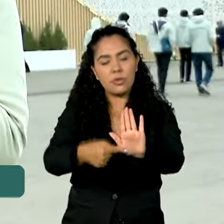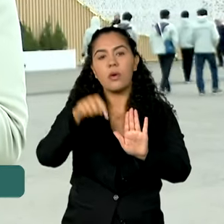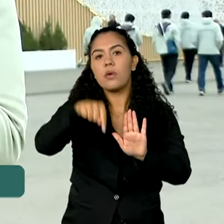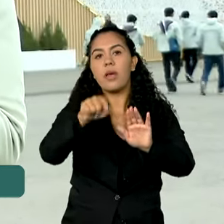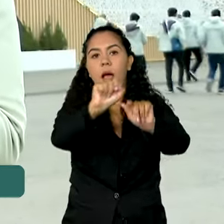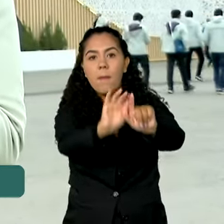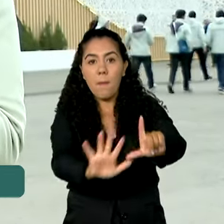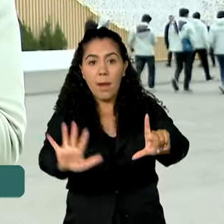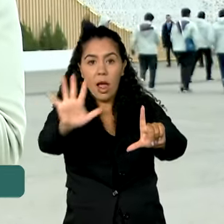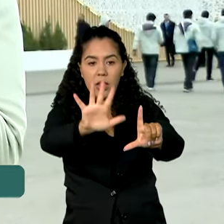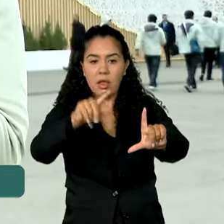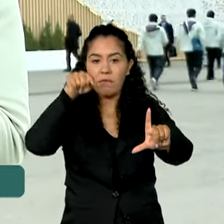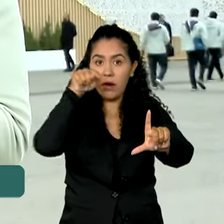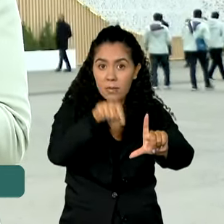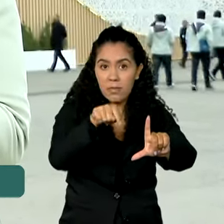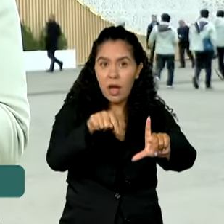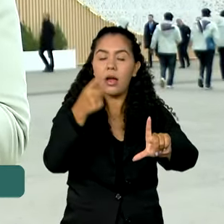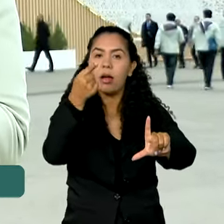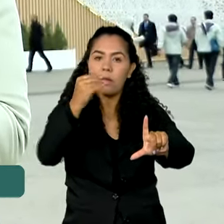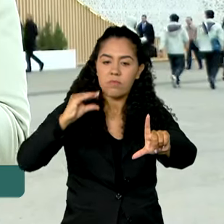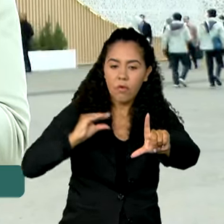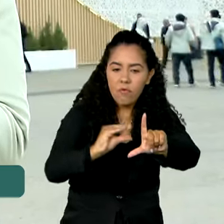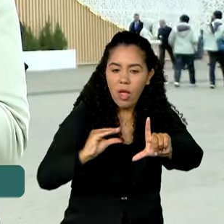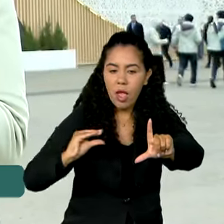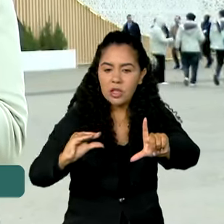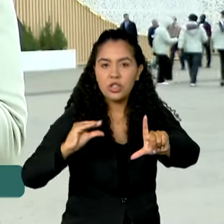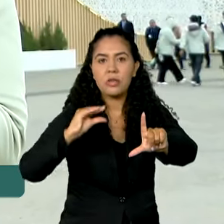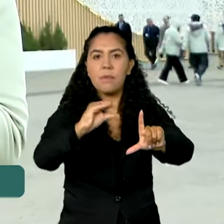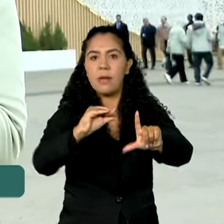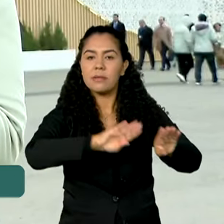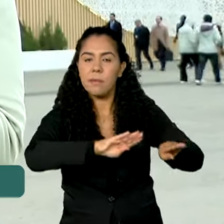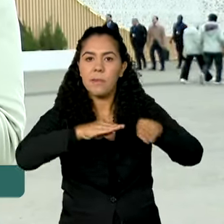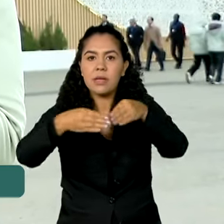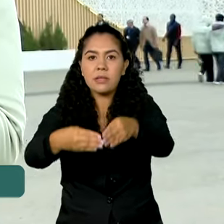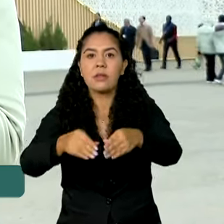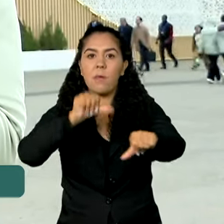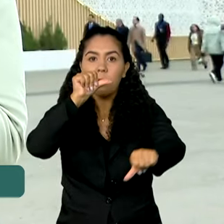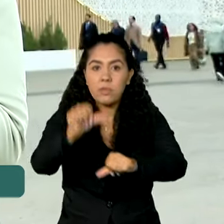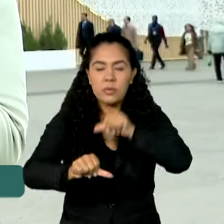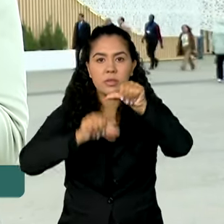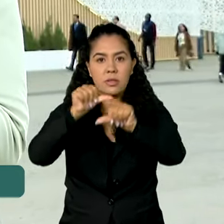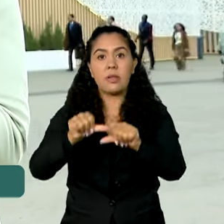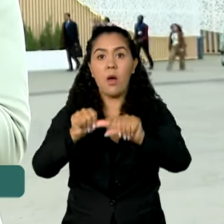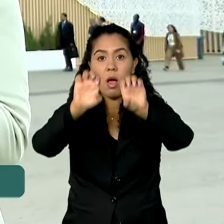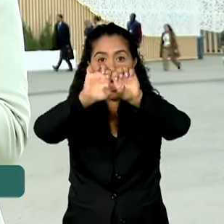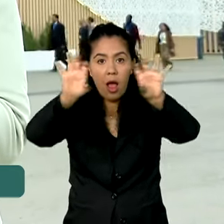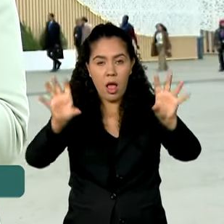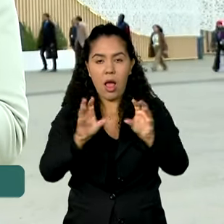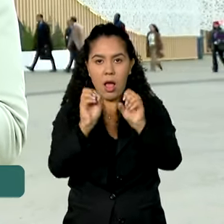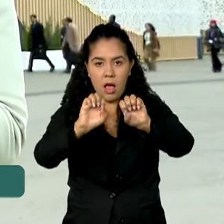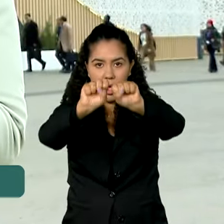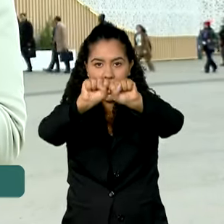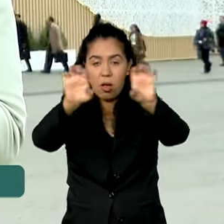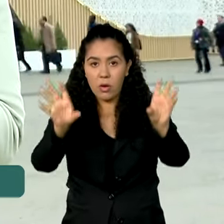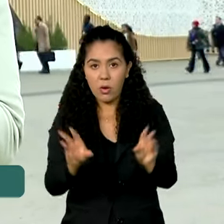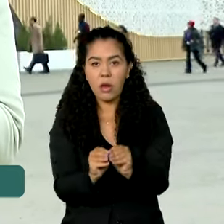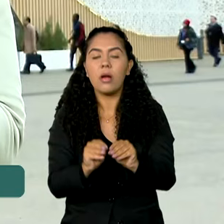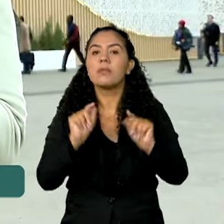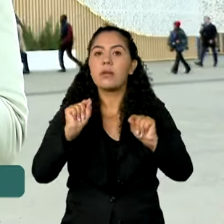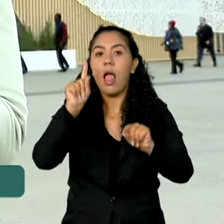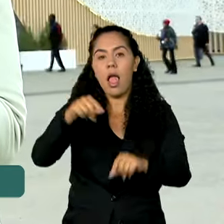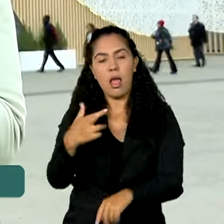plataforma Brasil de Investimentos Climáticos para a Transformação Ecológica. Sob responsabilidade do